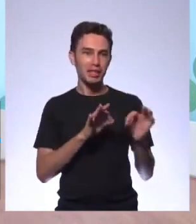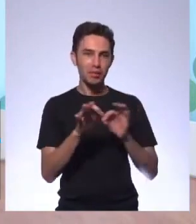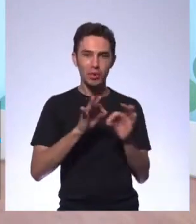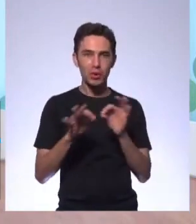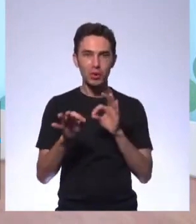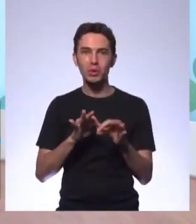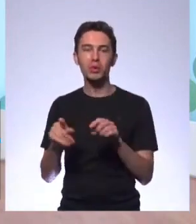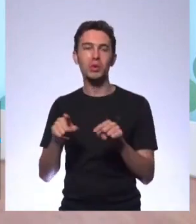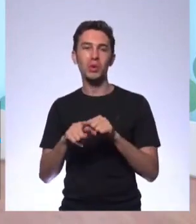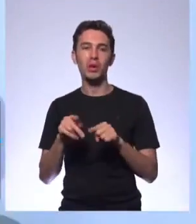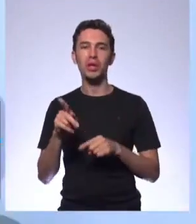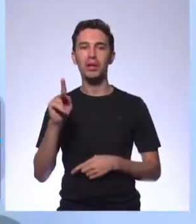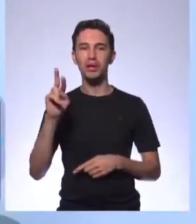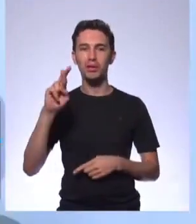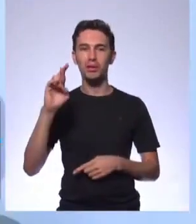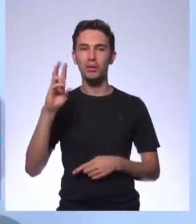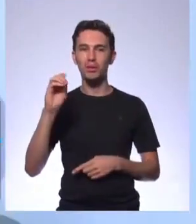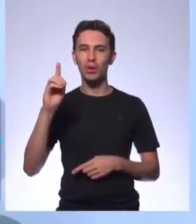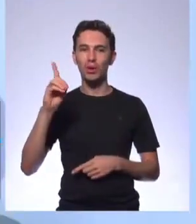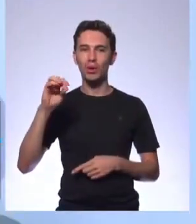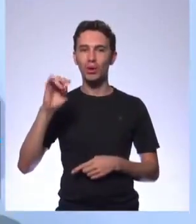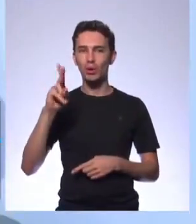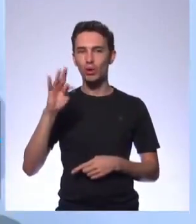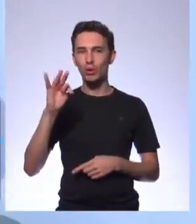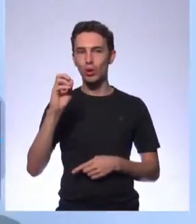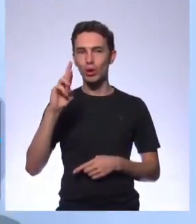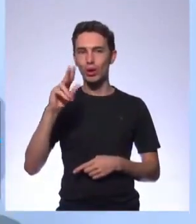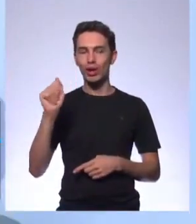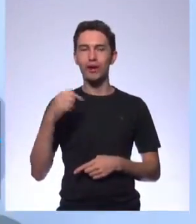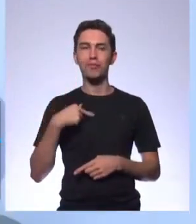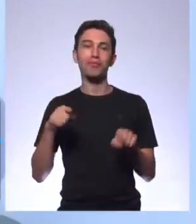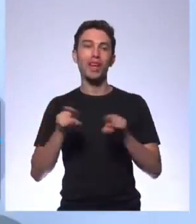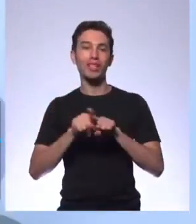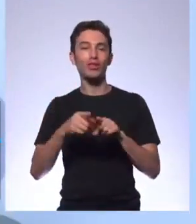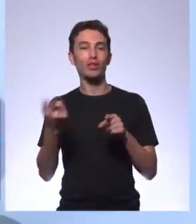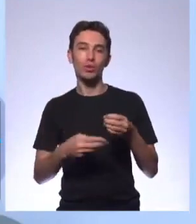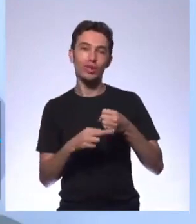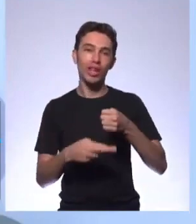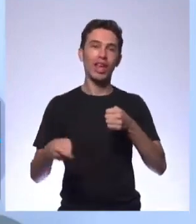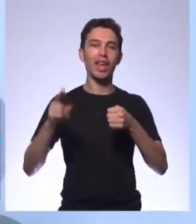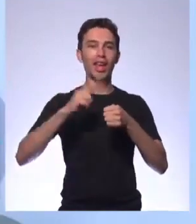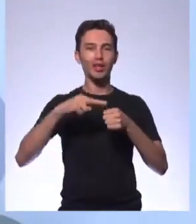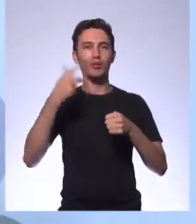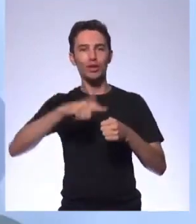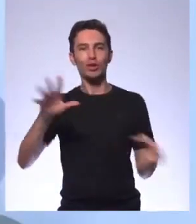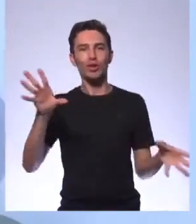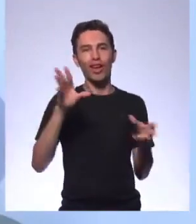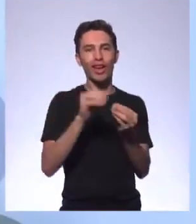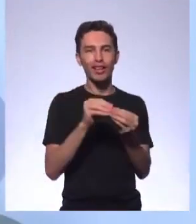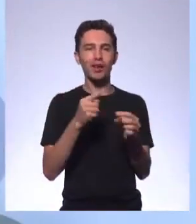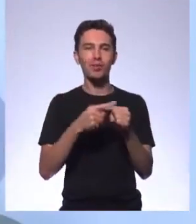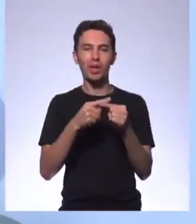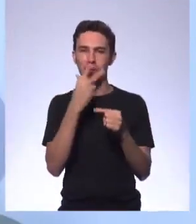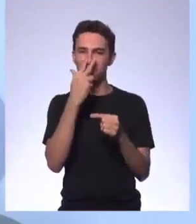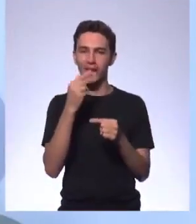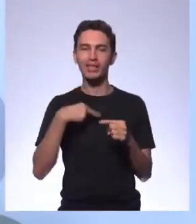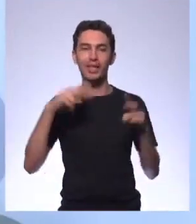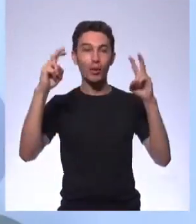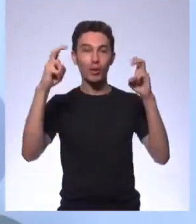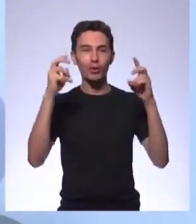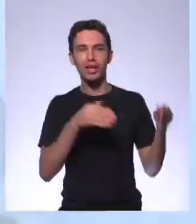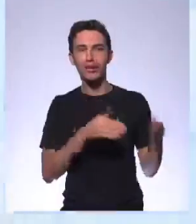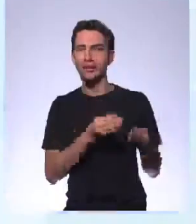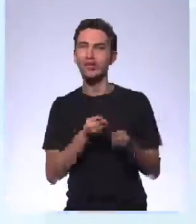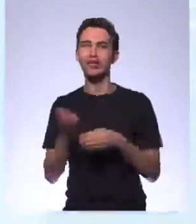Gente, é muito bacana mesmo essa equipe, só tenho que agradecer. Vamos retomar, então, a resenha, que parece que eu saí do assunto, mas eu